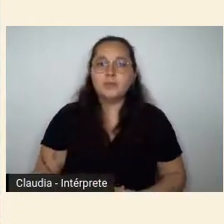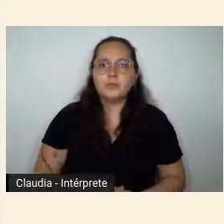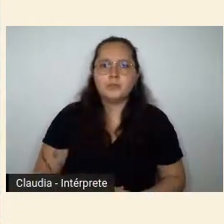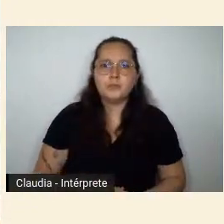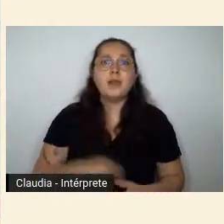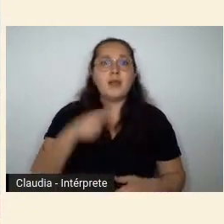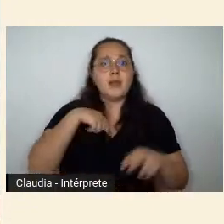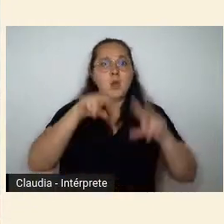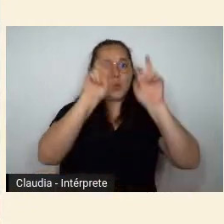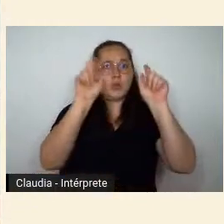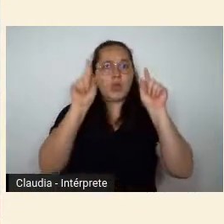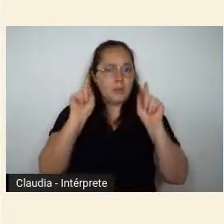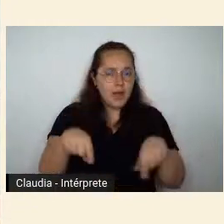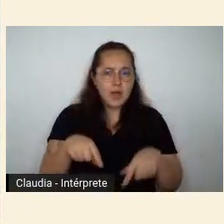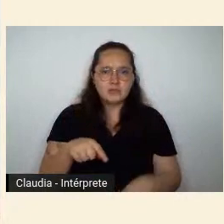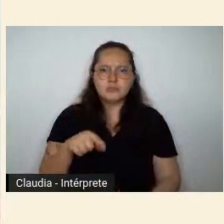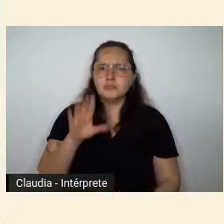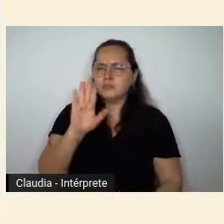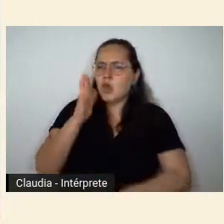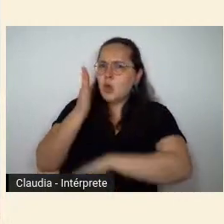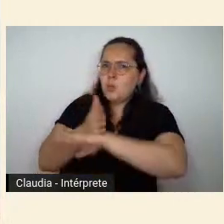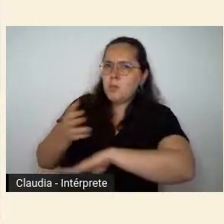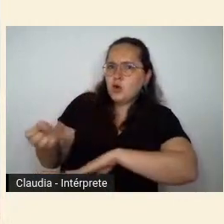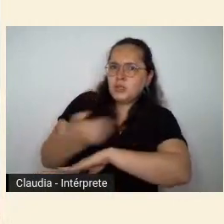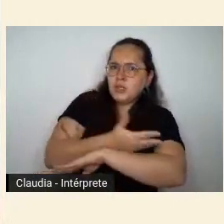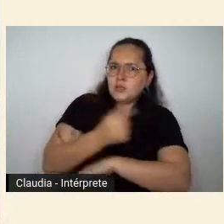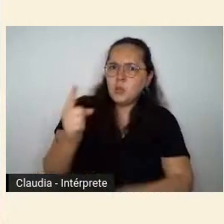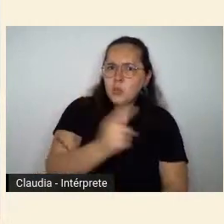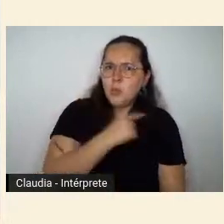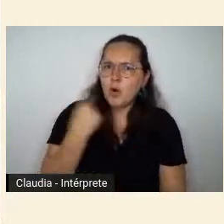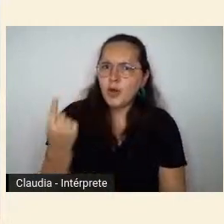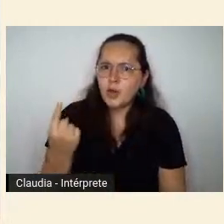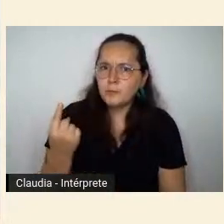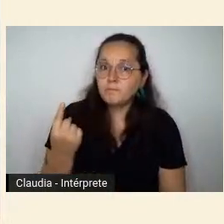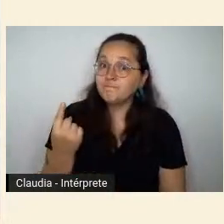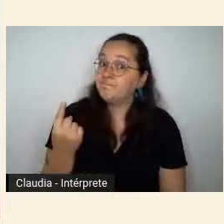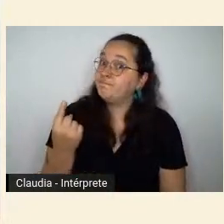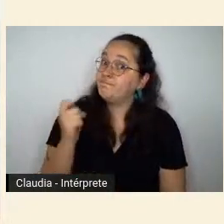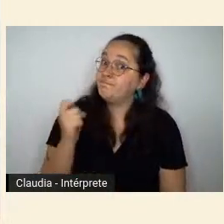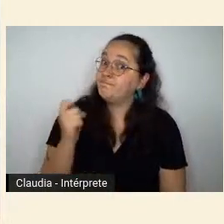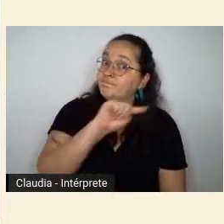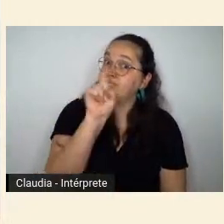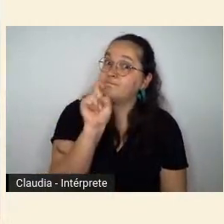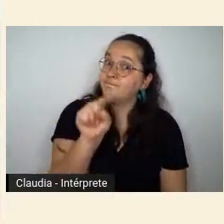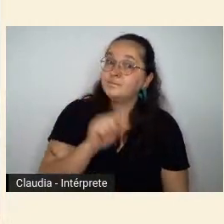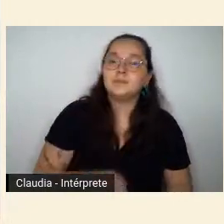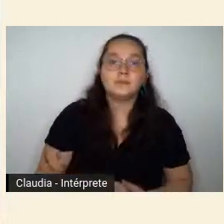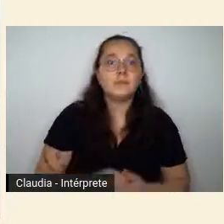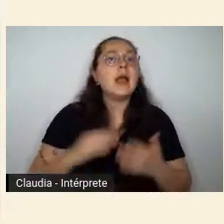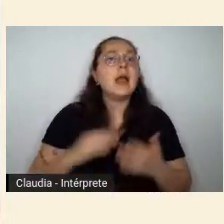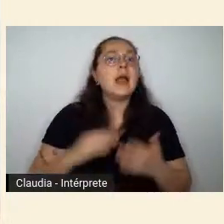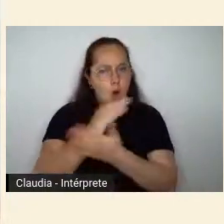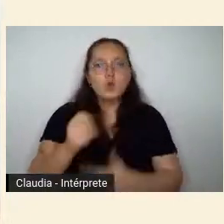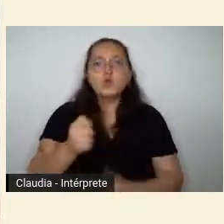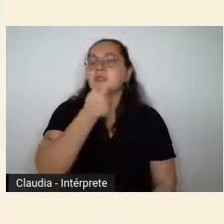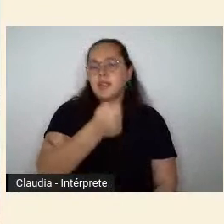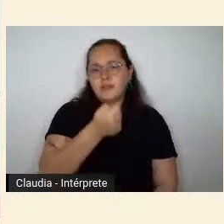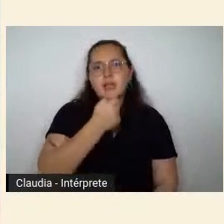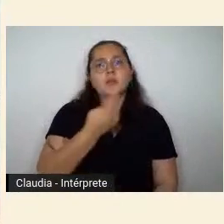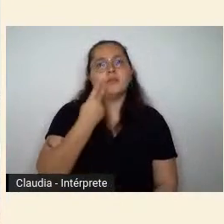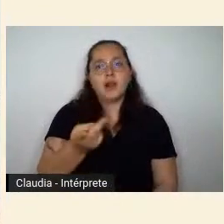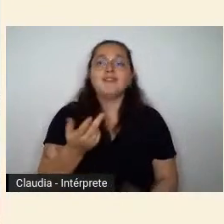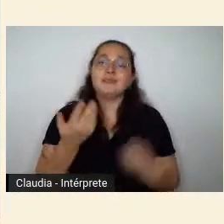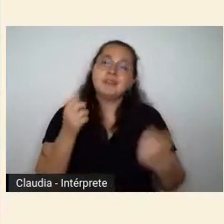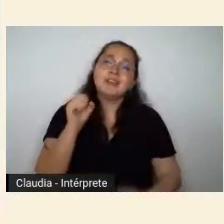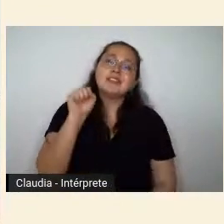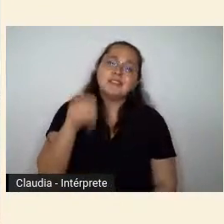e as respostas confirmavam o óbito do movimento a maioria dos entrevistados confirmava que o modernismo sim em 1942